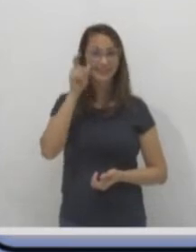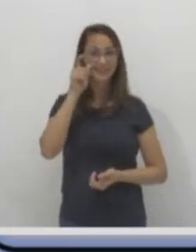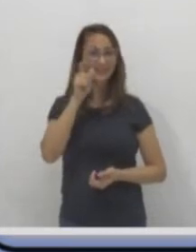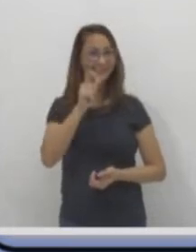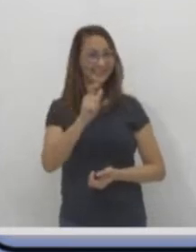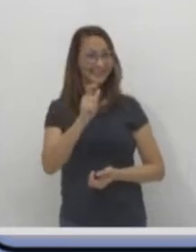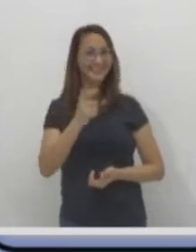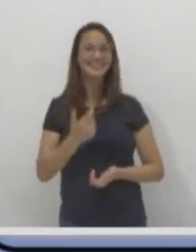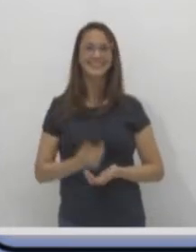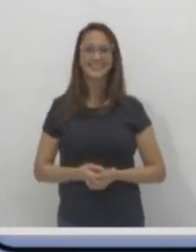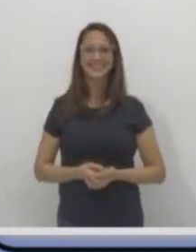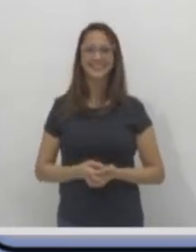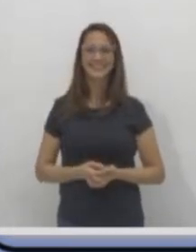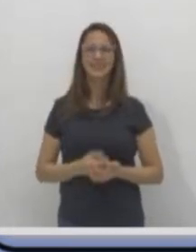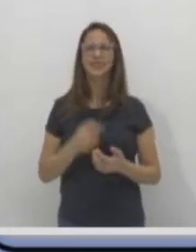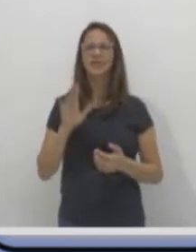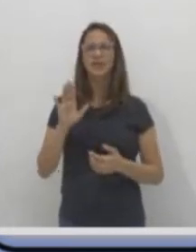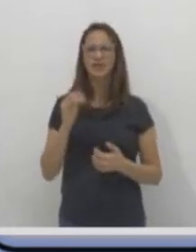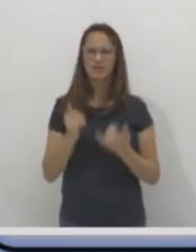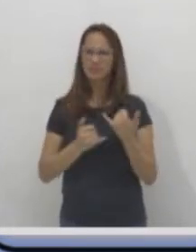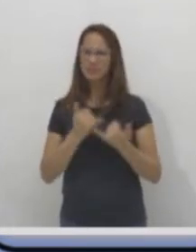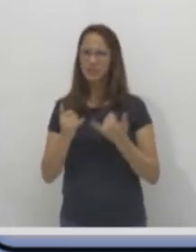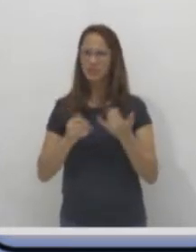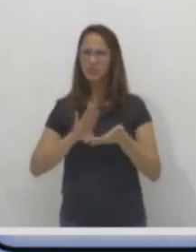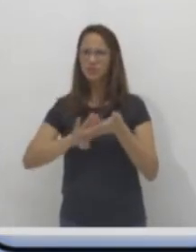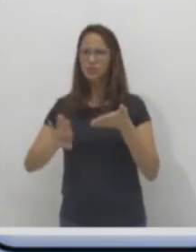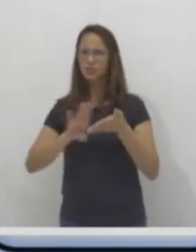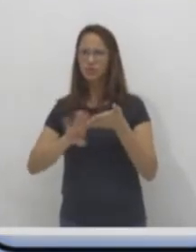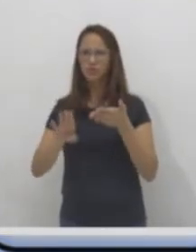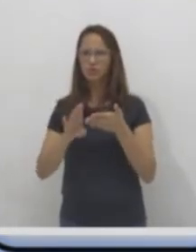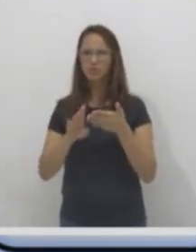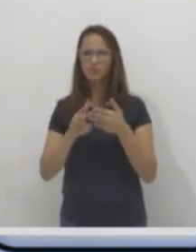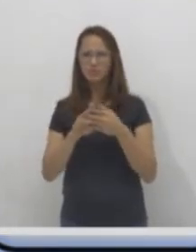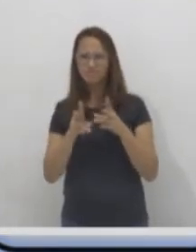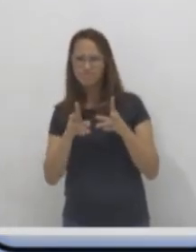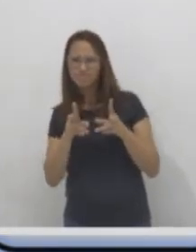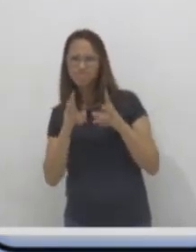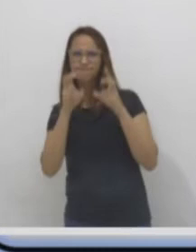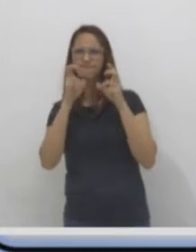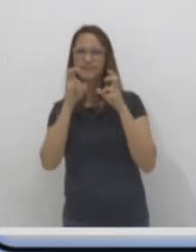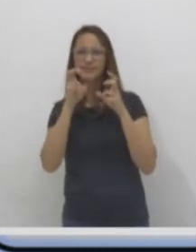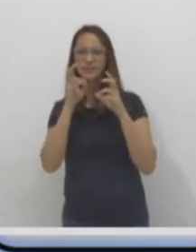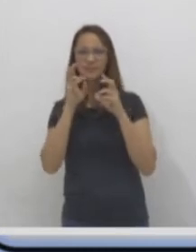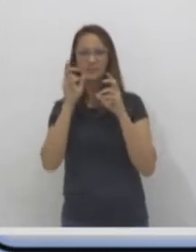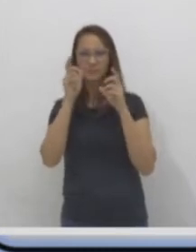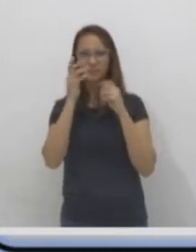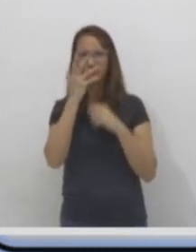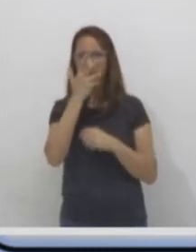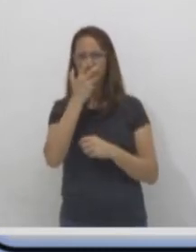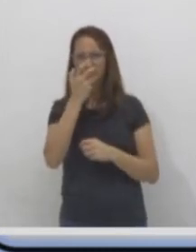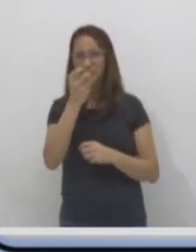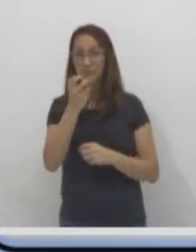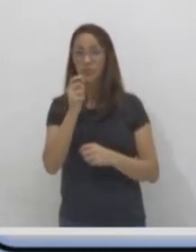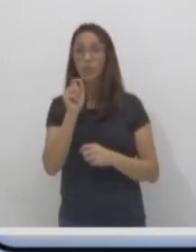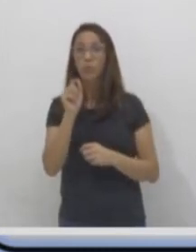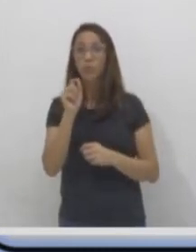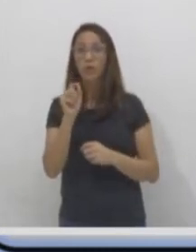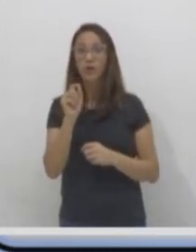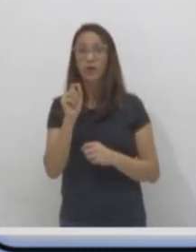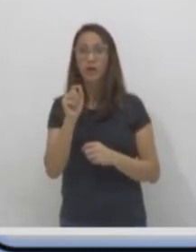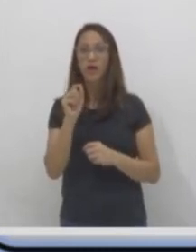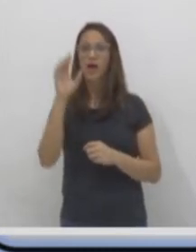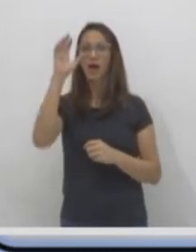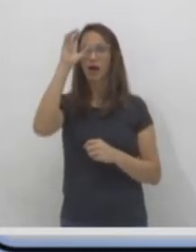E o que esse jogo da sobra, ele nos chama a atenção. Nos chama a atenção porque agora nós vamos falar sobre a